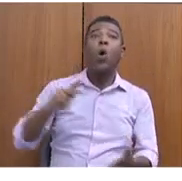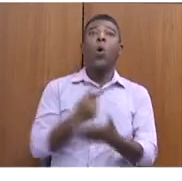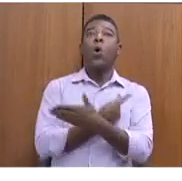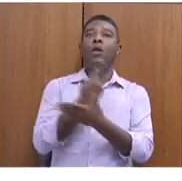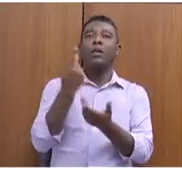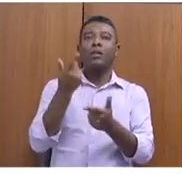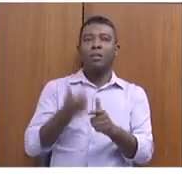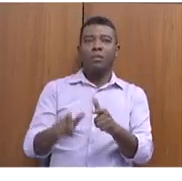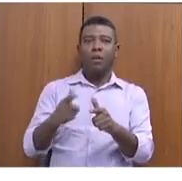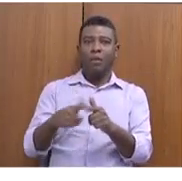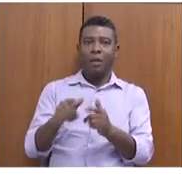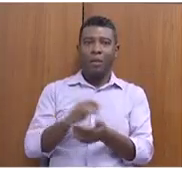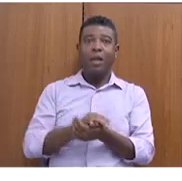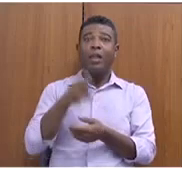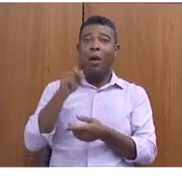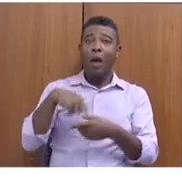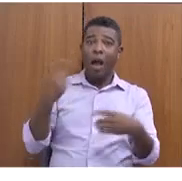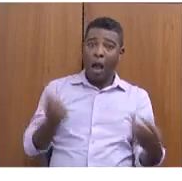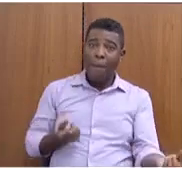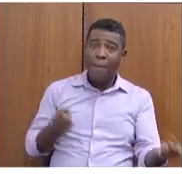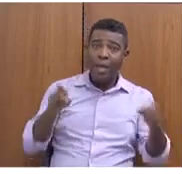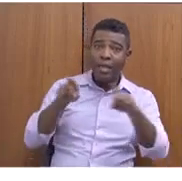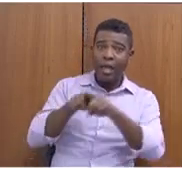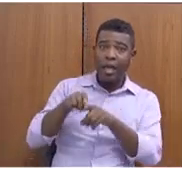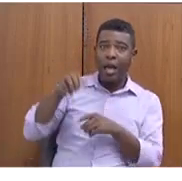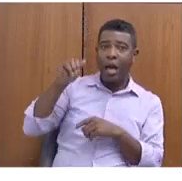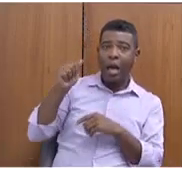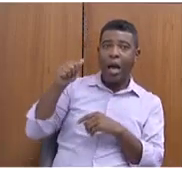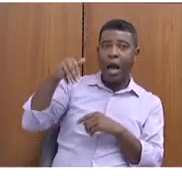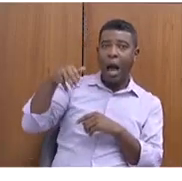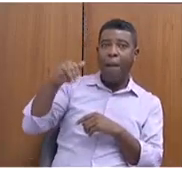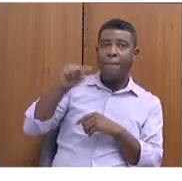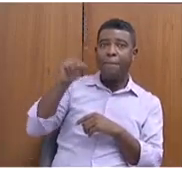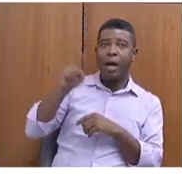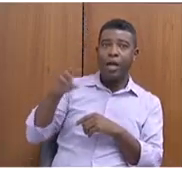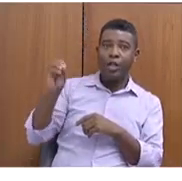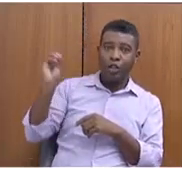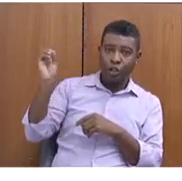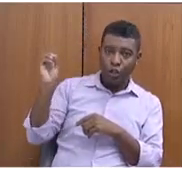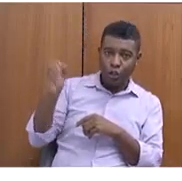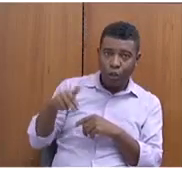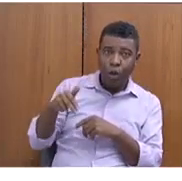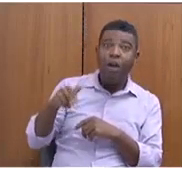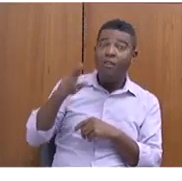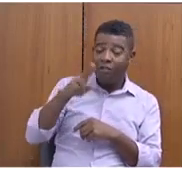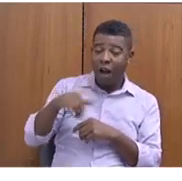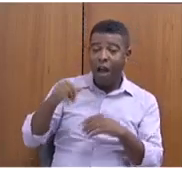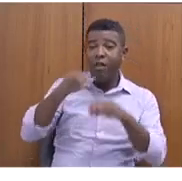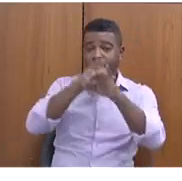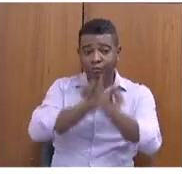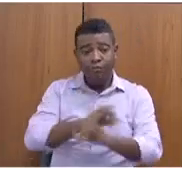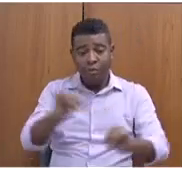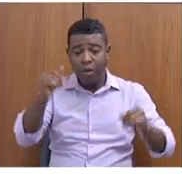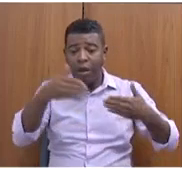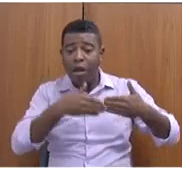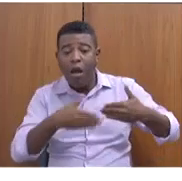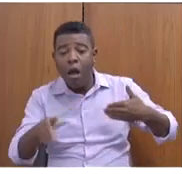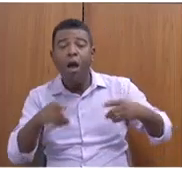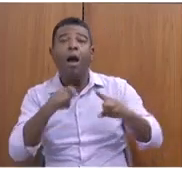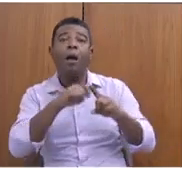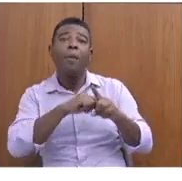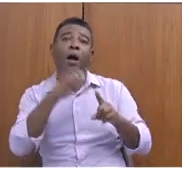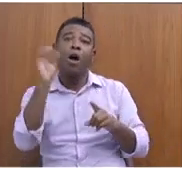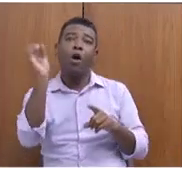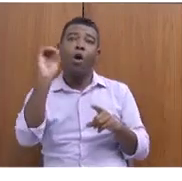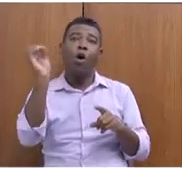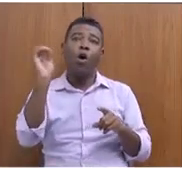é uma parceria com a Amazon e nós vamos lançar em outubro de 2023. A previsão é a redução de 50%